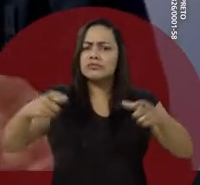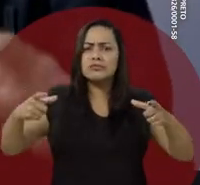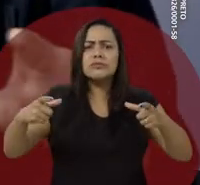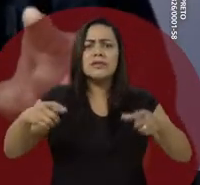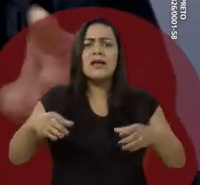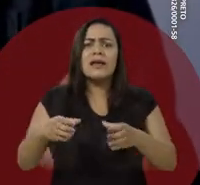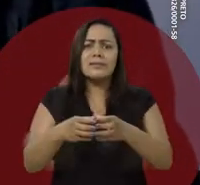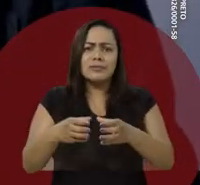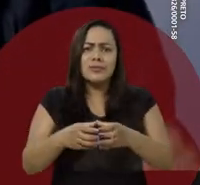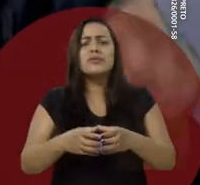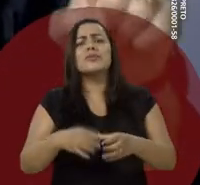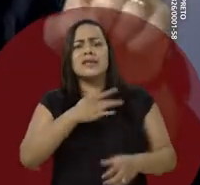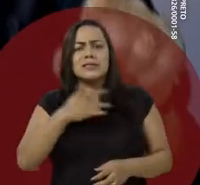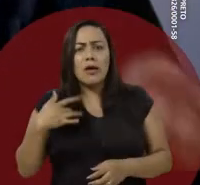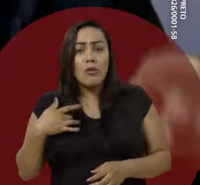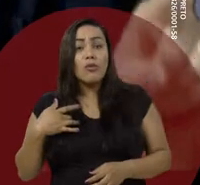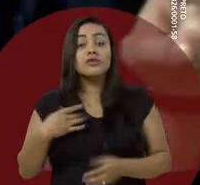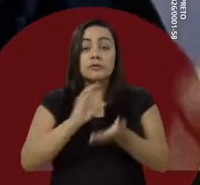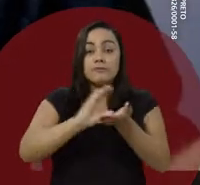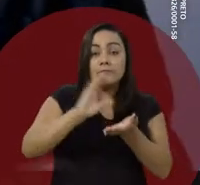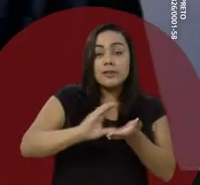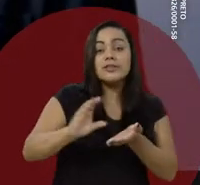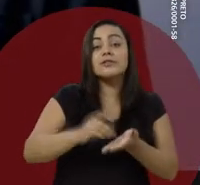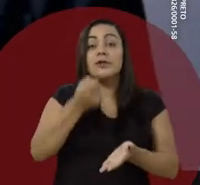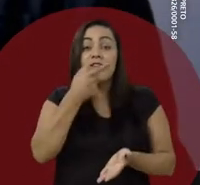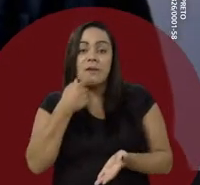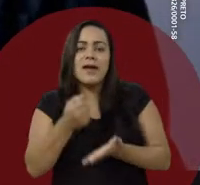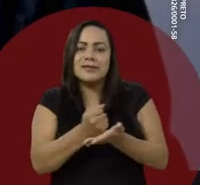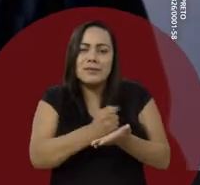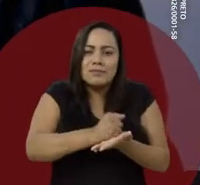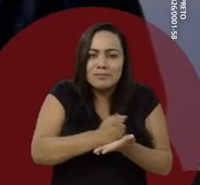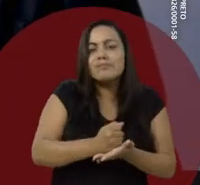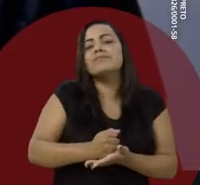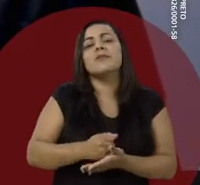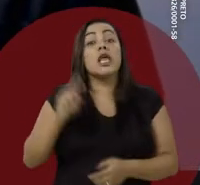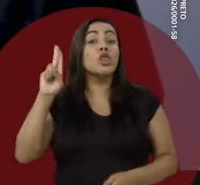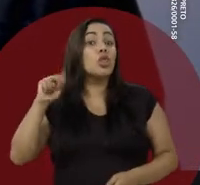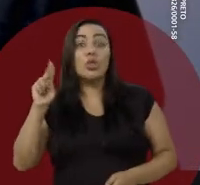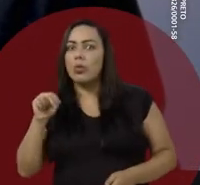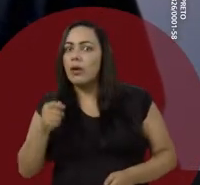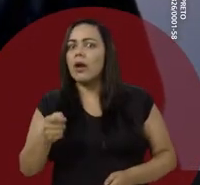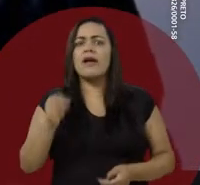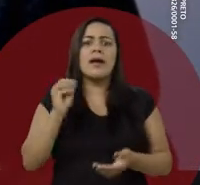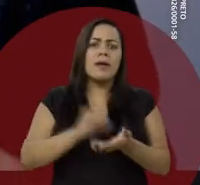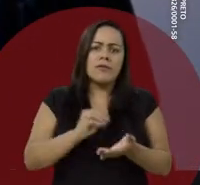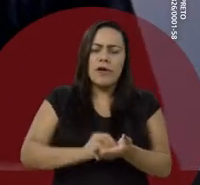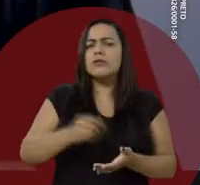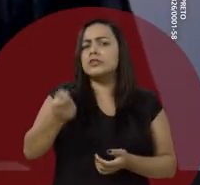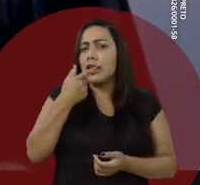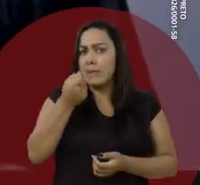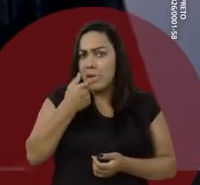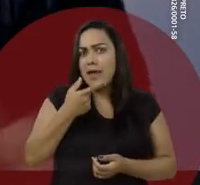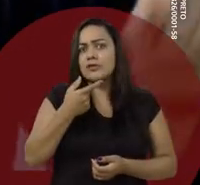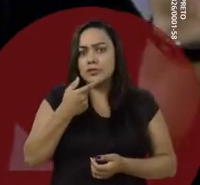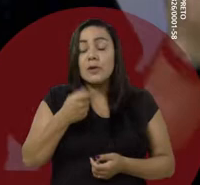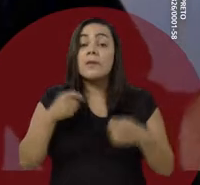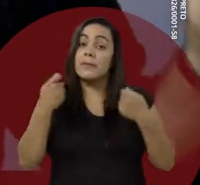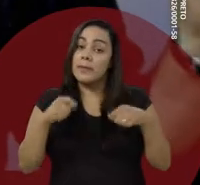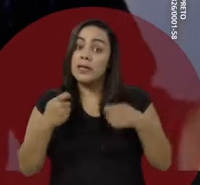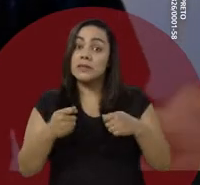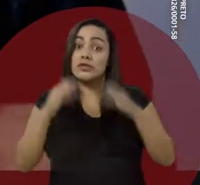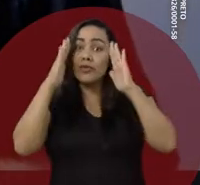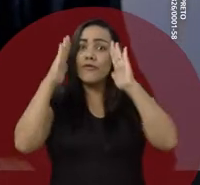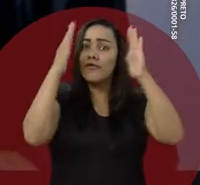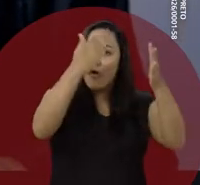ampliação da nossa rede pública, investindo na farmácia popular de modo que nunca falte remédio nas unidades de saúde. É